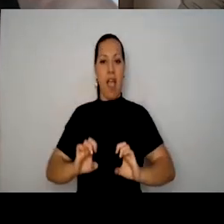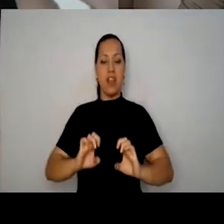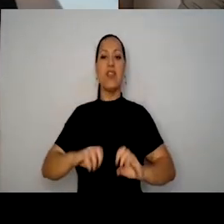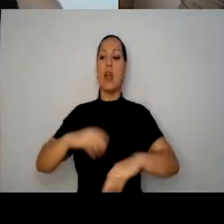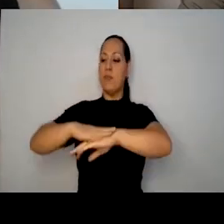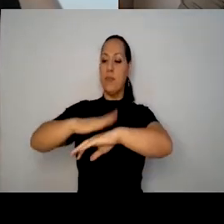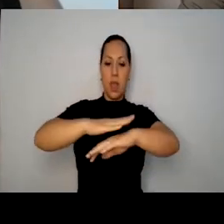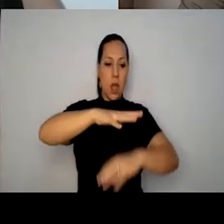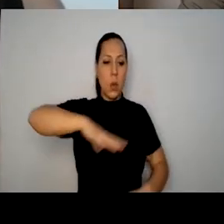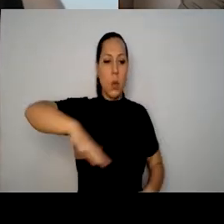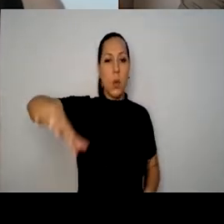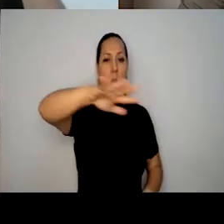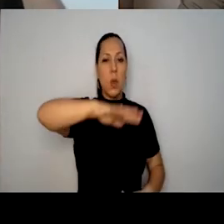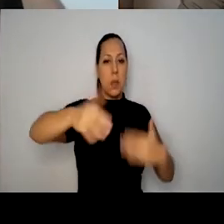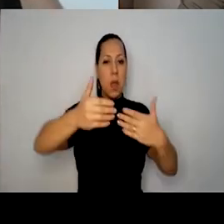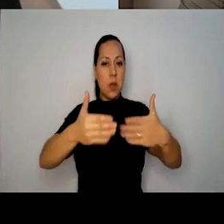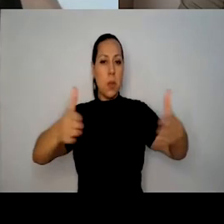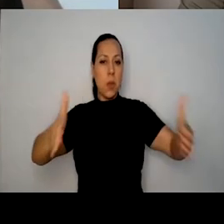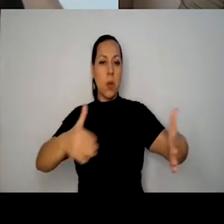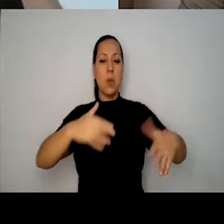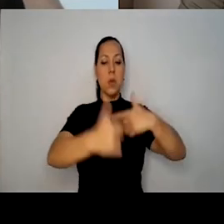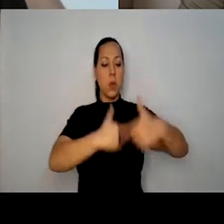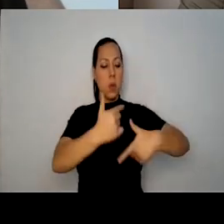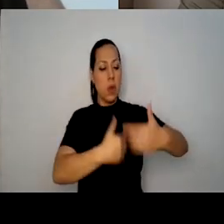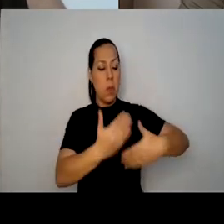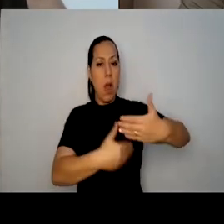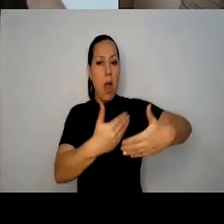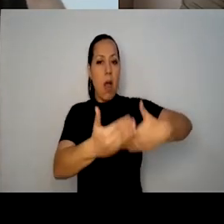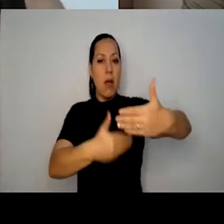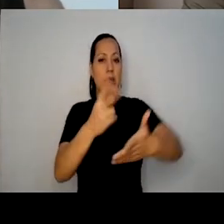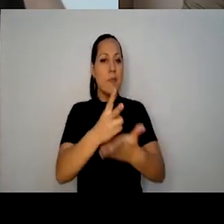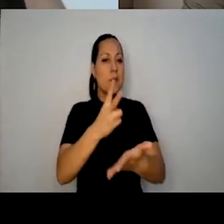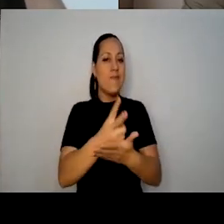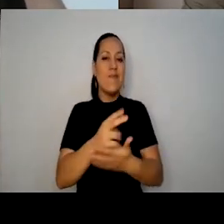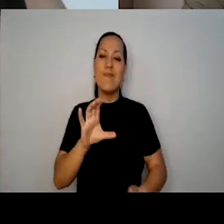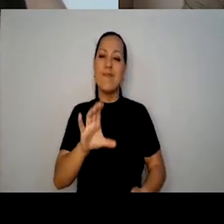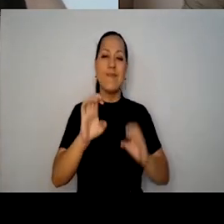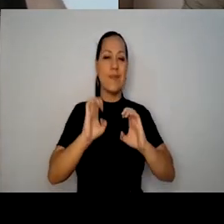construção desse trabalho ao longo desses anos, ele sempre foi pautado dessa maneira.